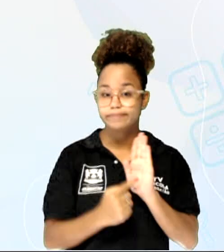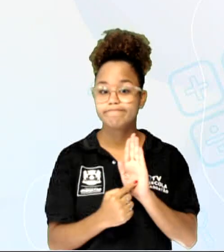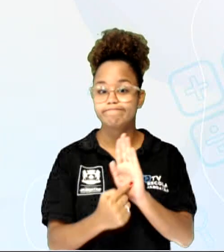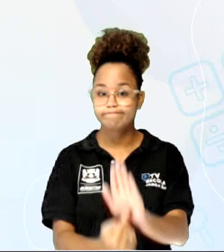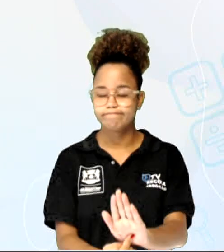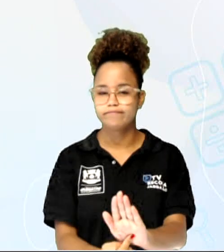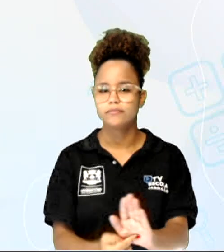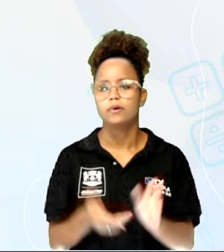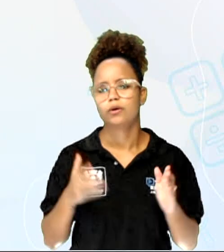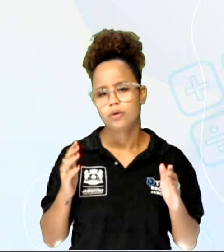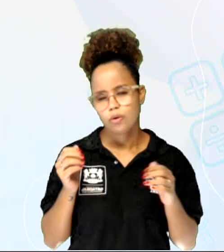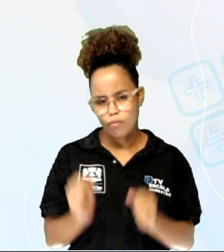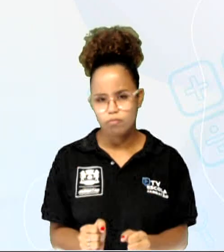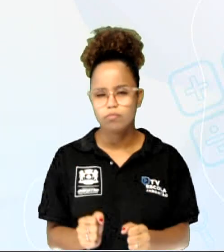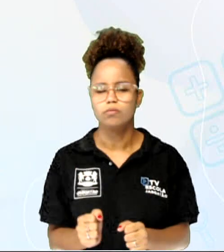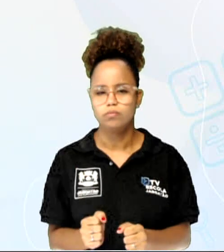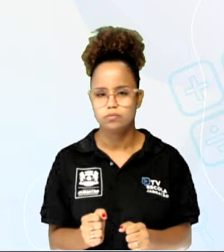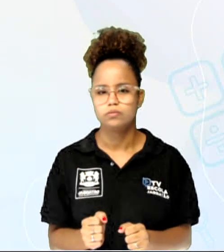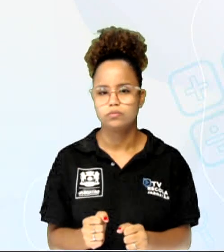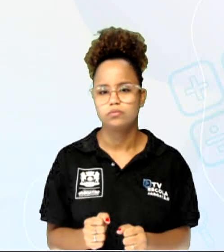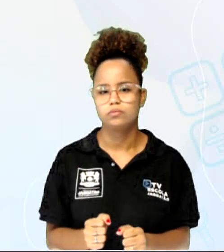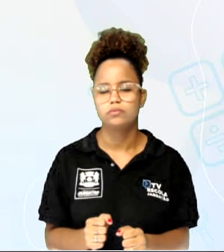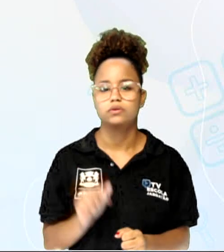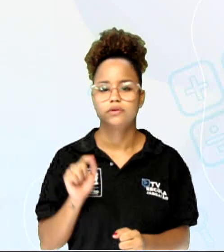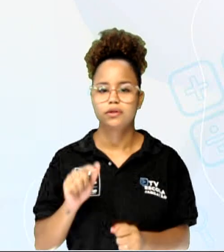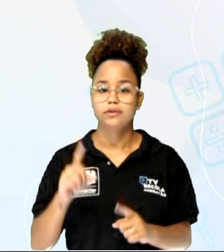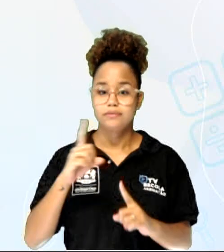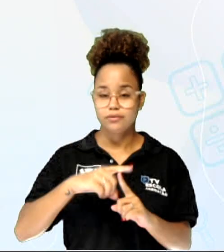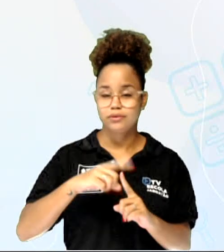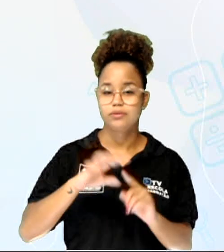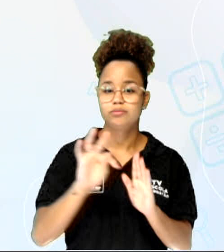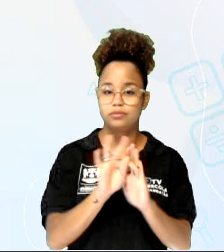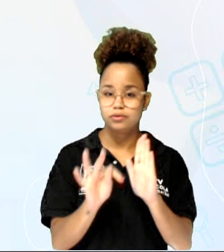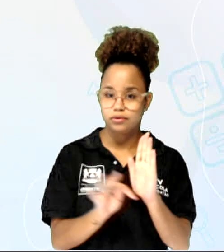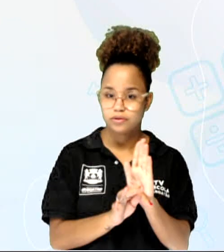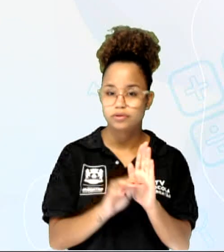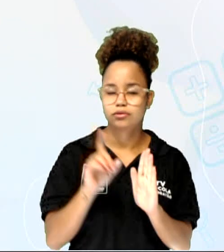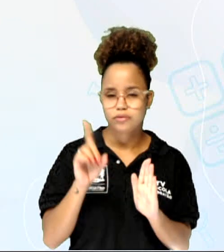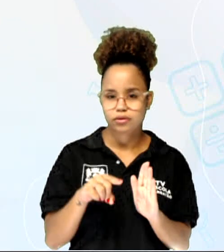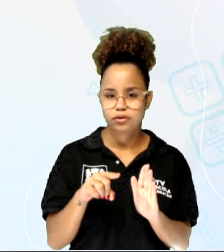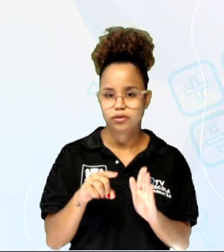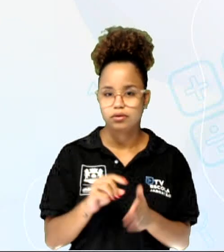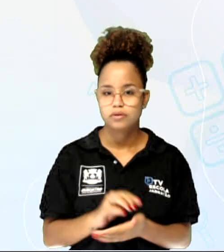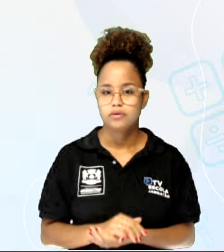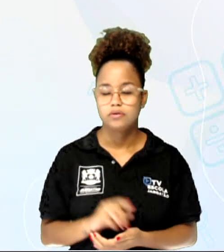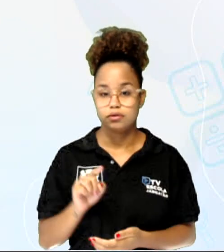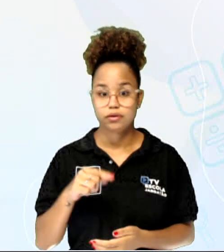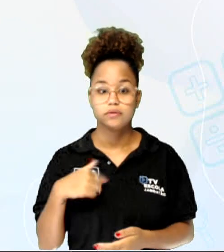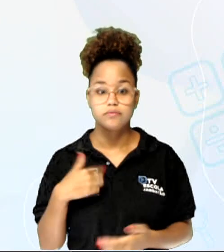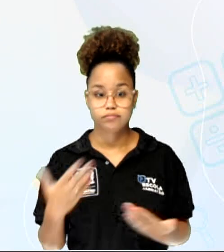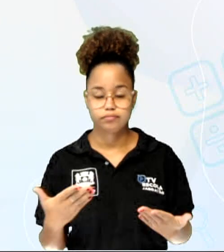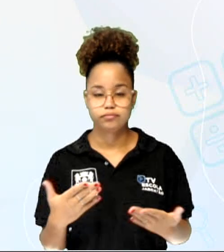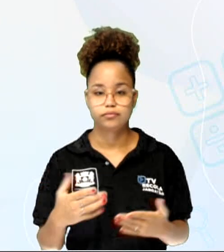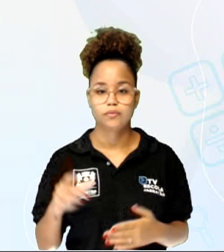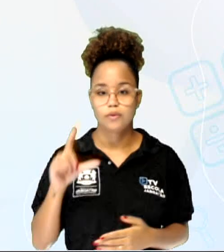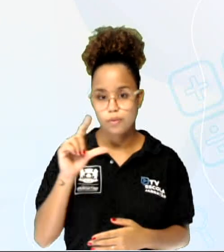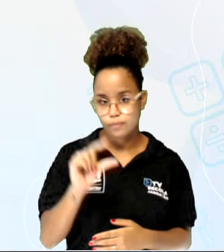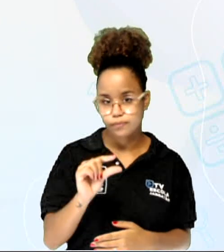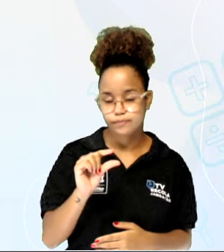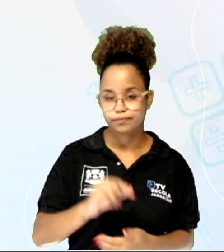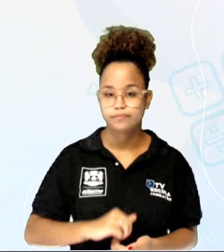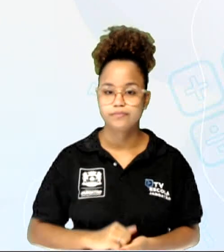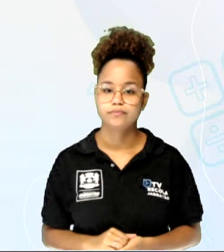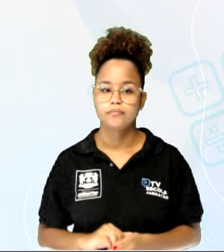a gente pode considerar que esse tipo de texto se enquadra nessa questão aí. Então, a